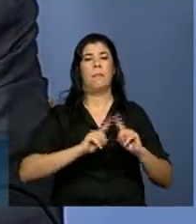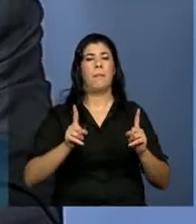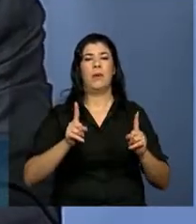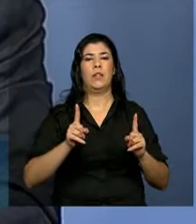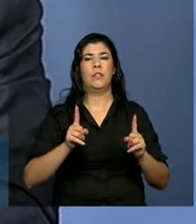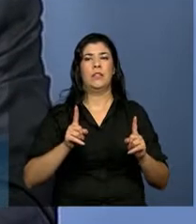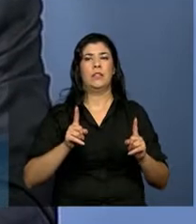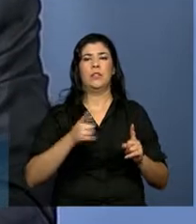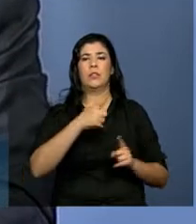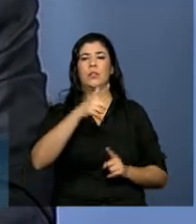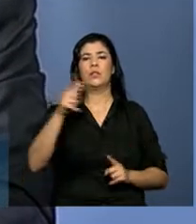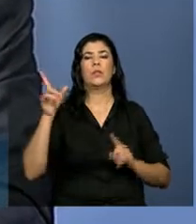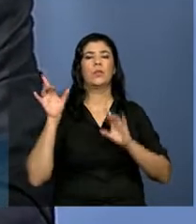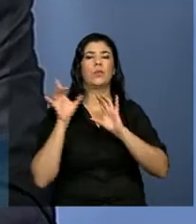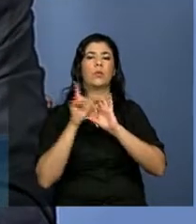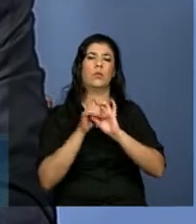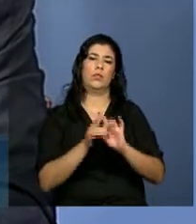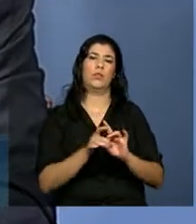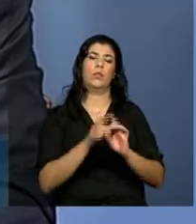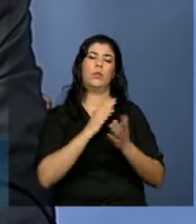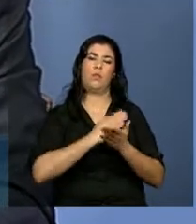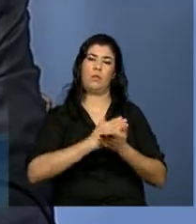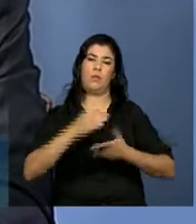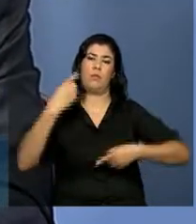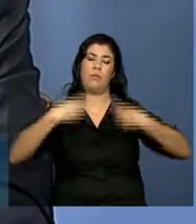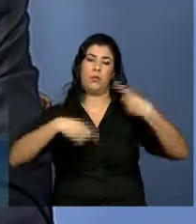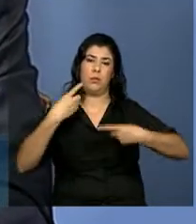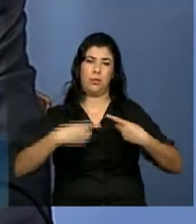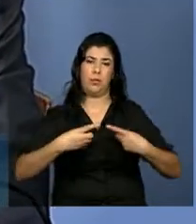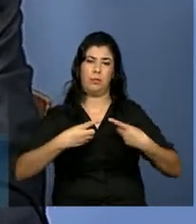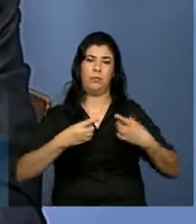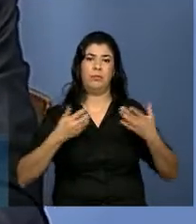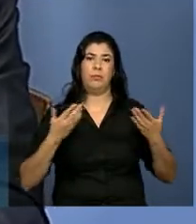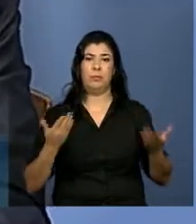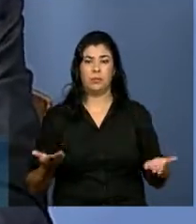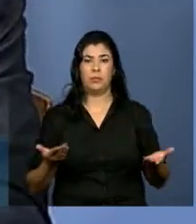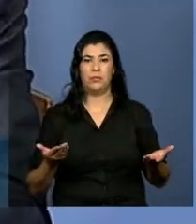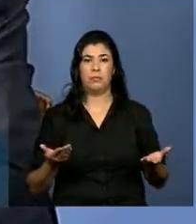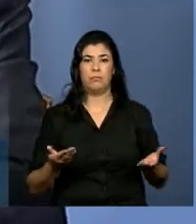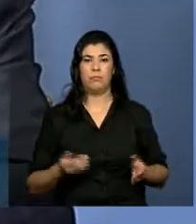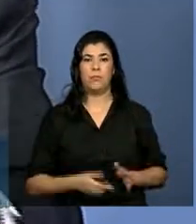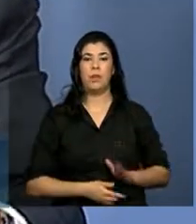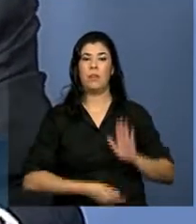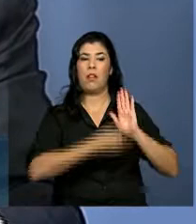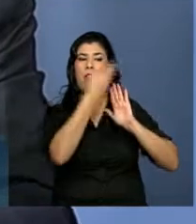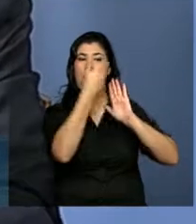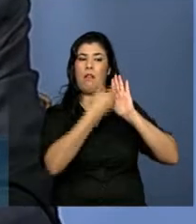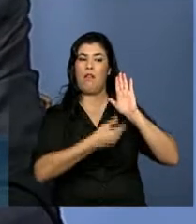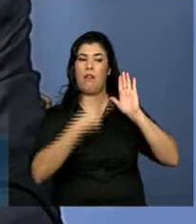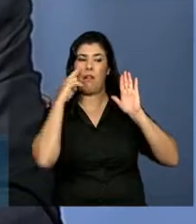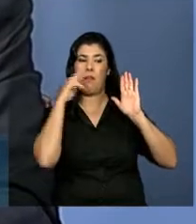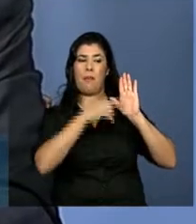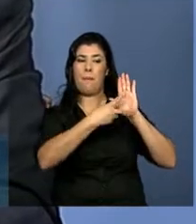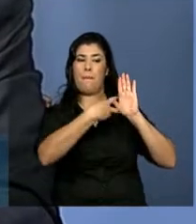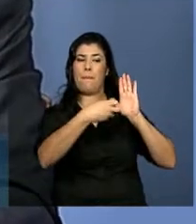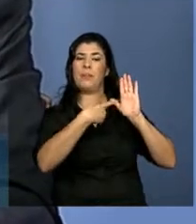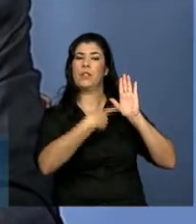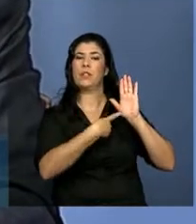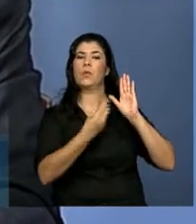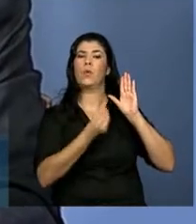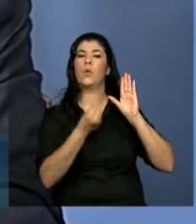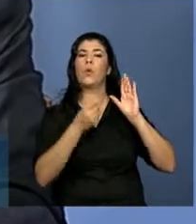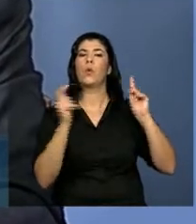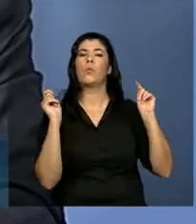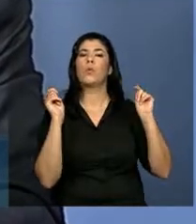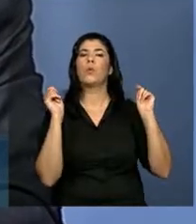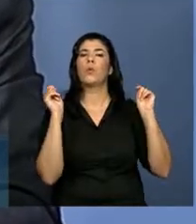não só isso, eles estão começando agora a discutir também, bom, diante deste quadro, diante dessa situação, como que nós superamos